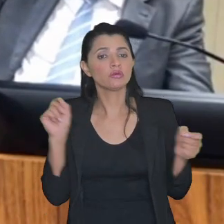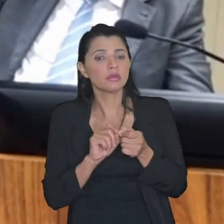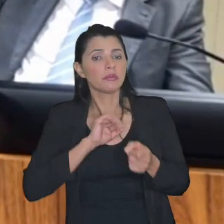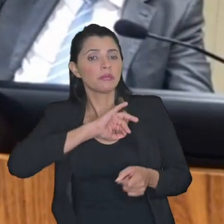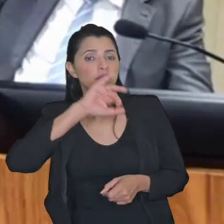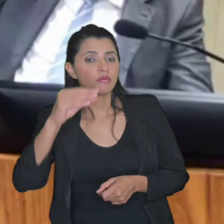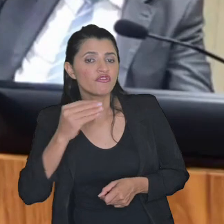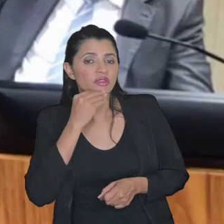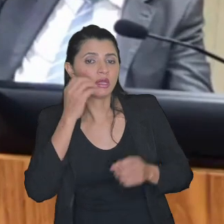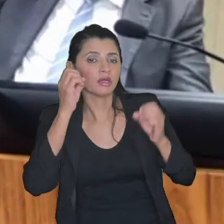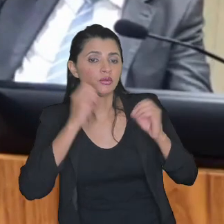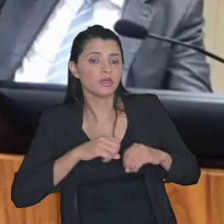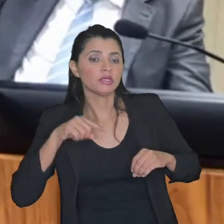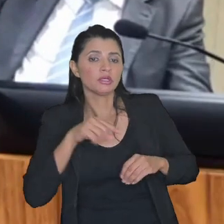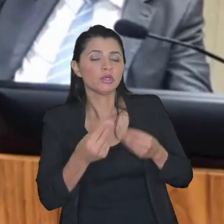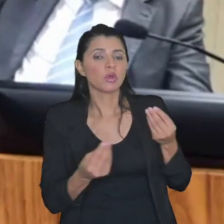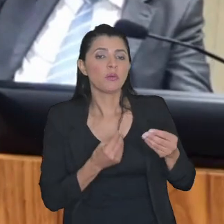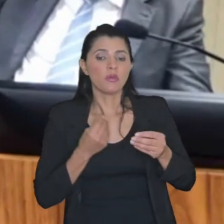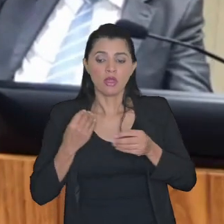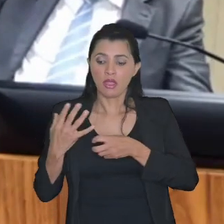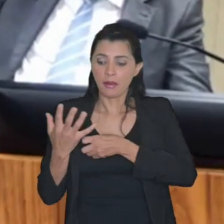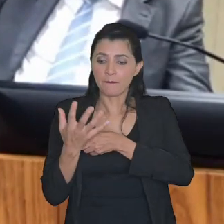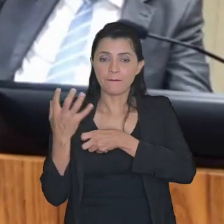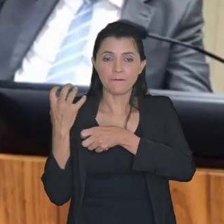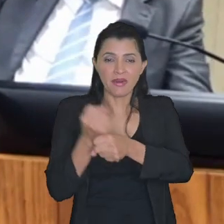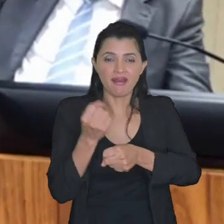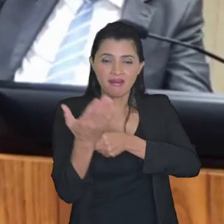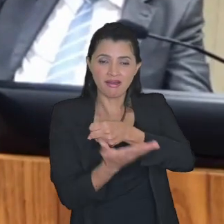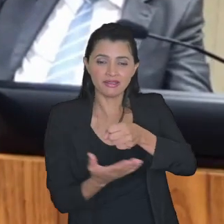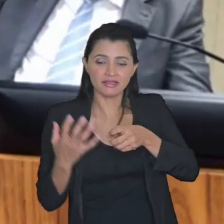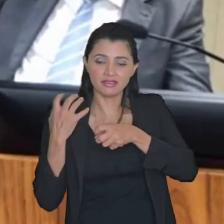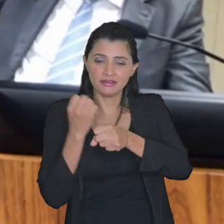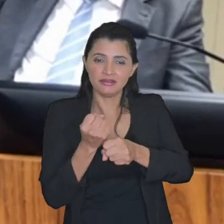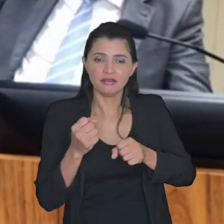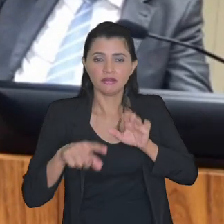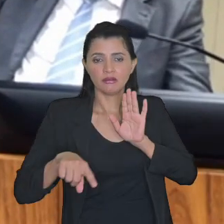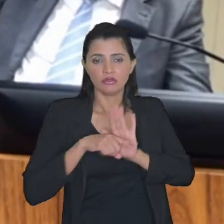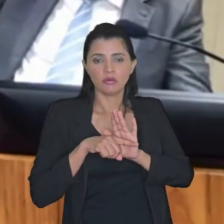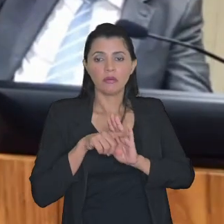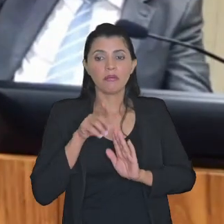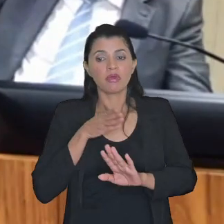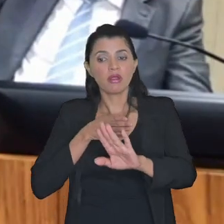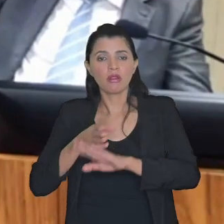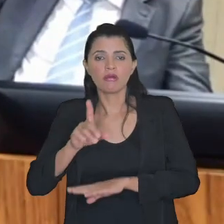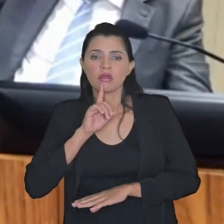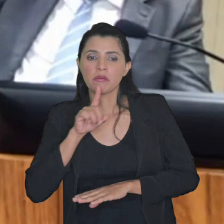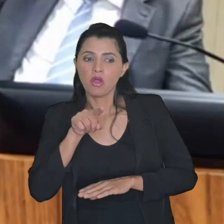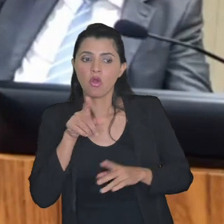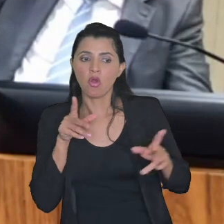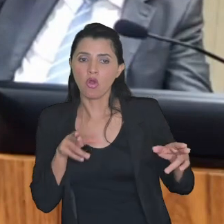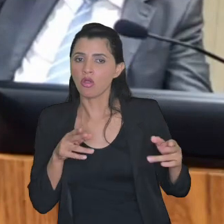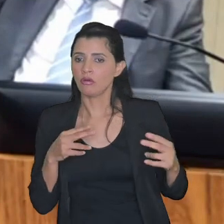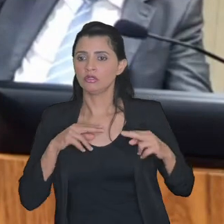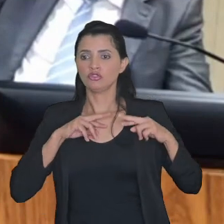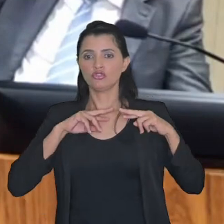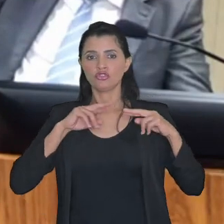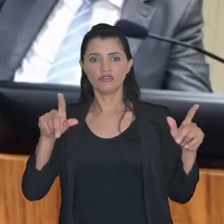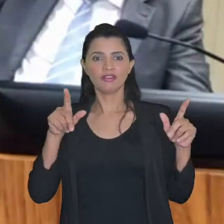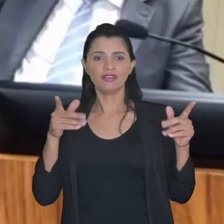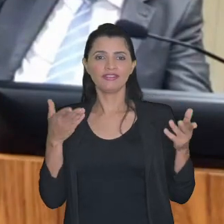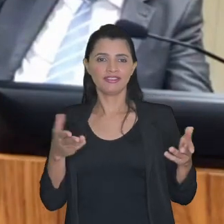sendo aproveitados os prejuízos e base de cálculo negativo para ir lá e reclamar tratamento desigual mas